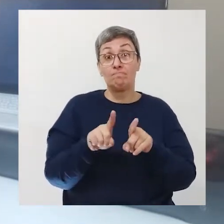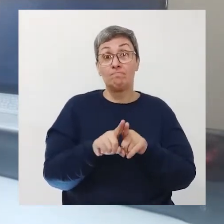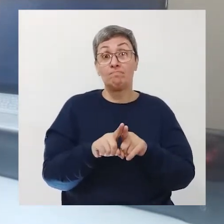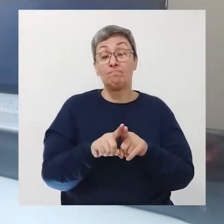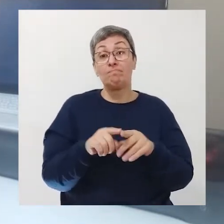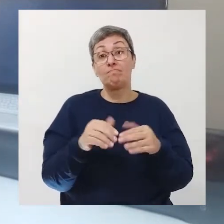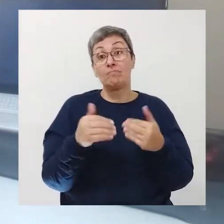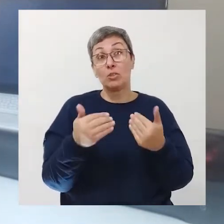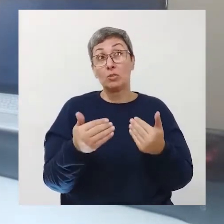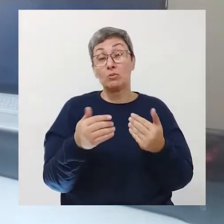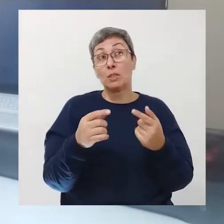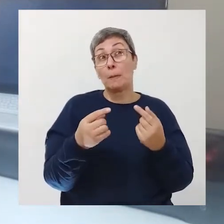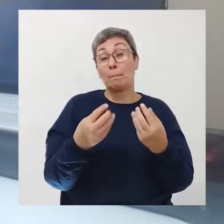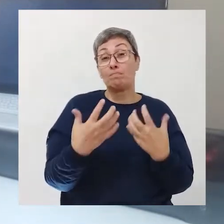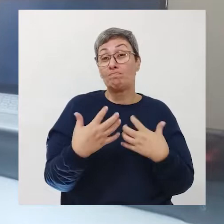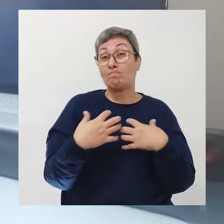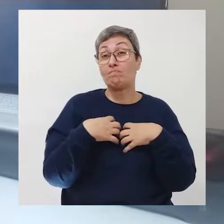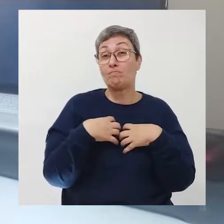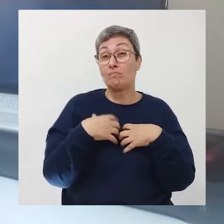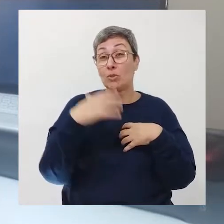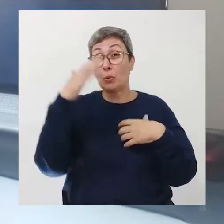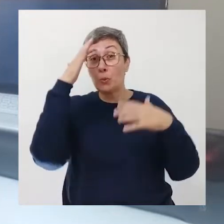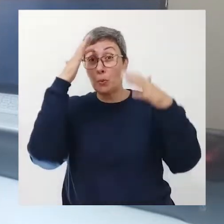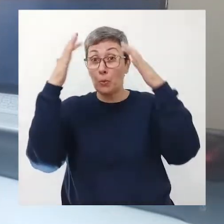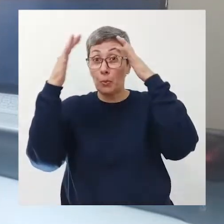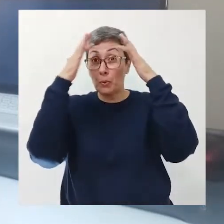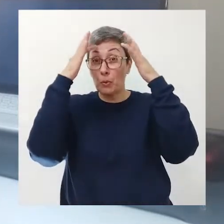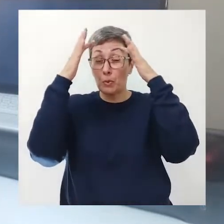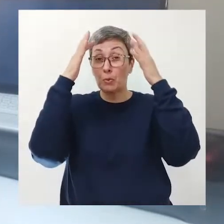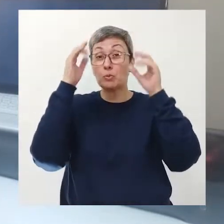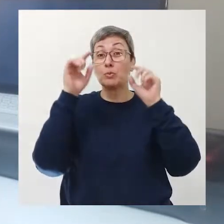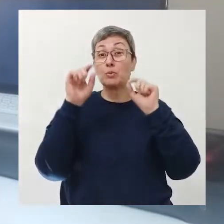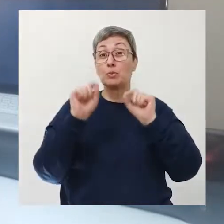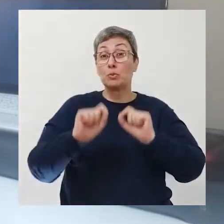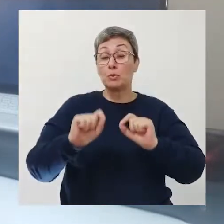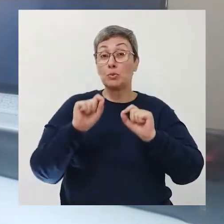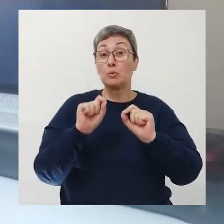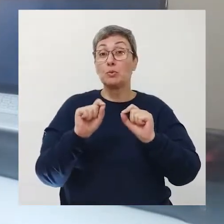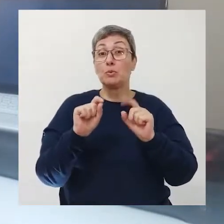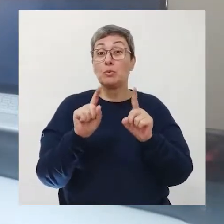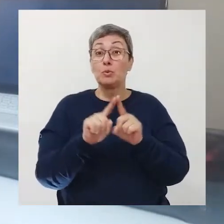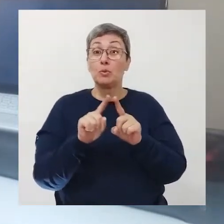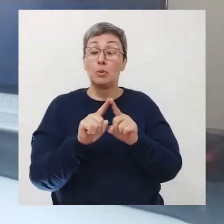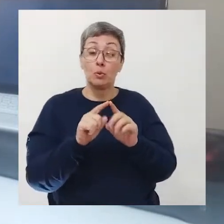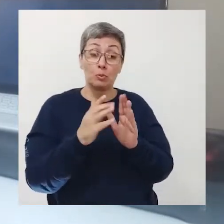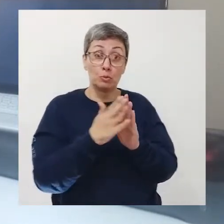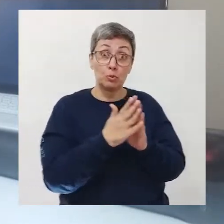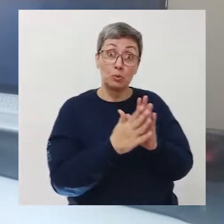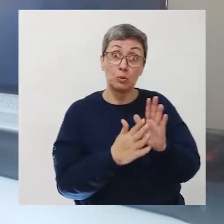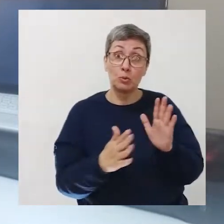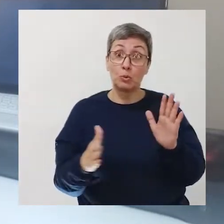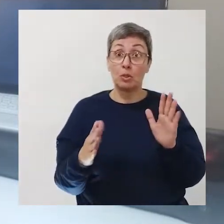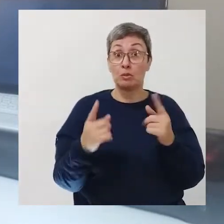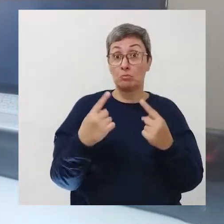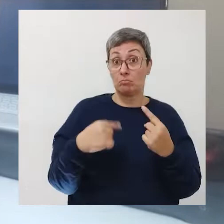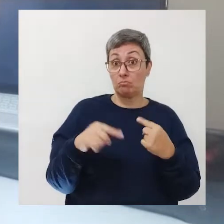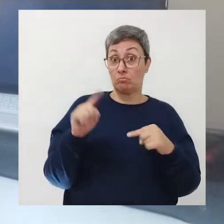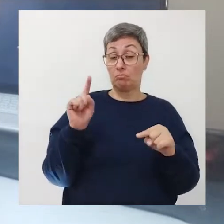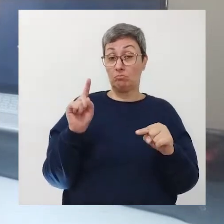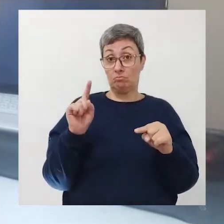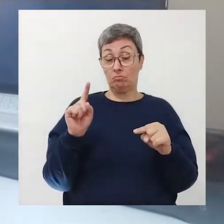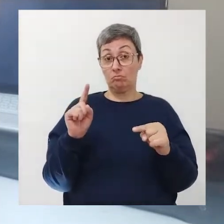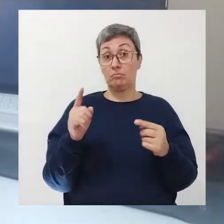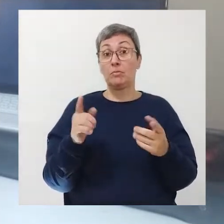nos fazem refletir nos trazem reflexões durante esse processo